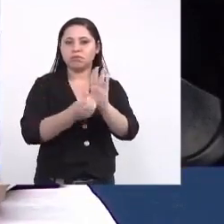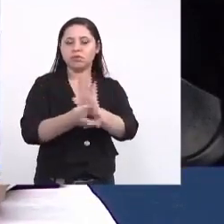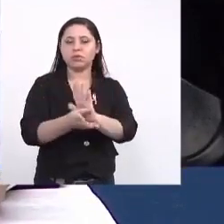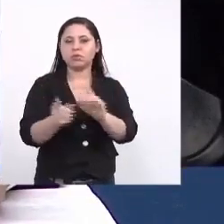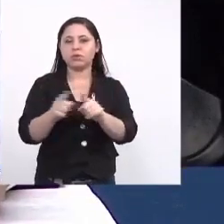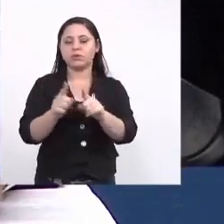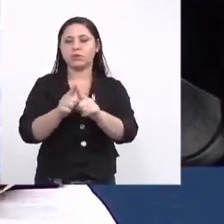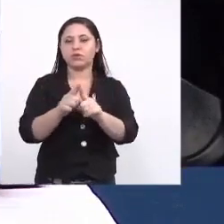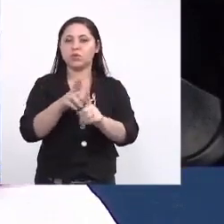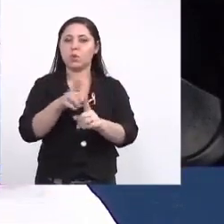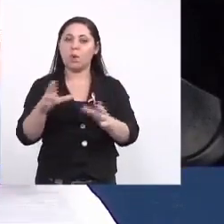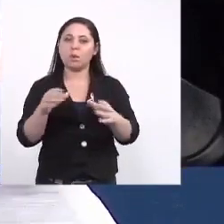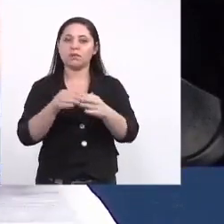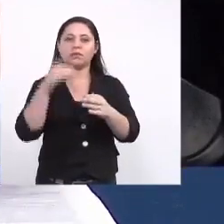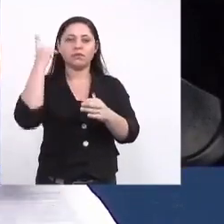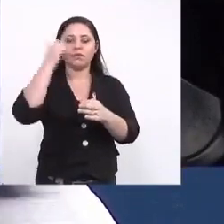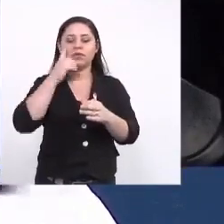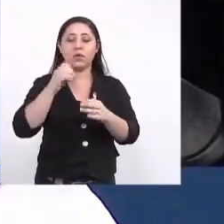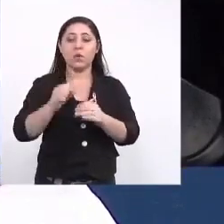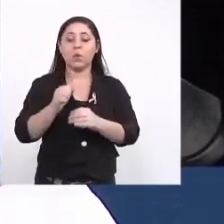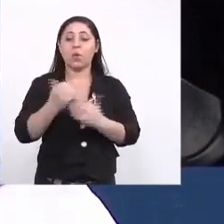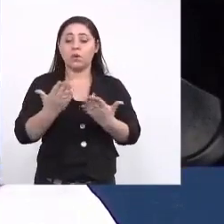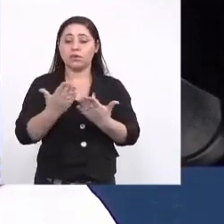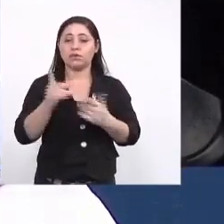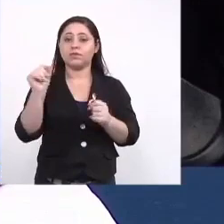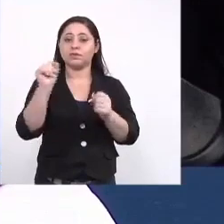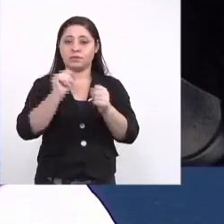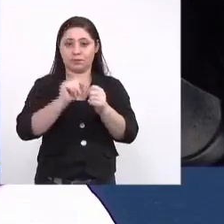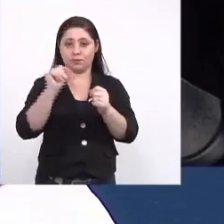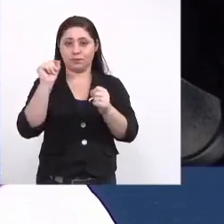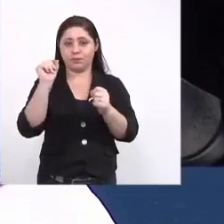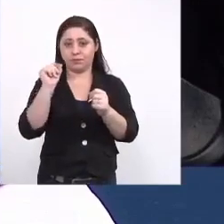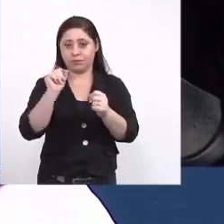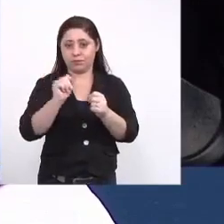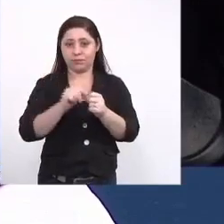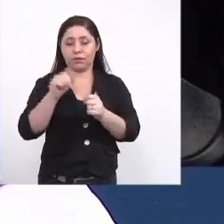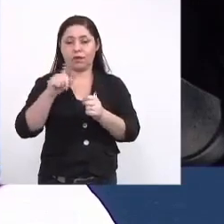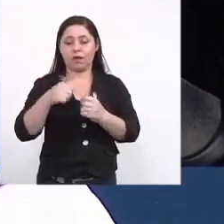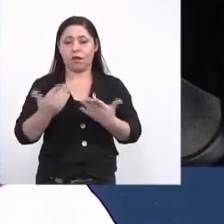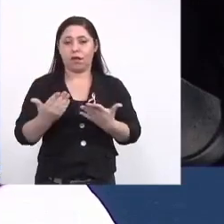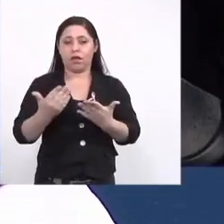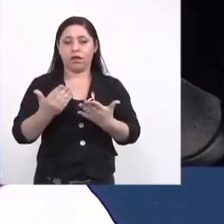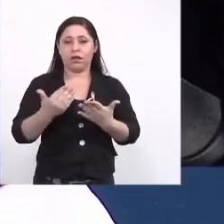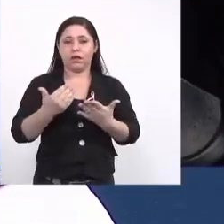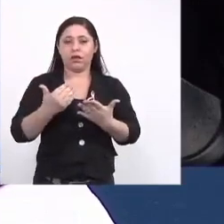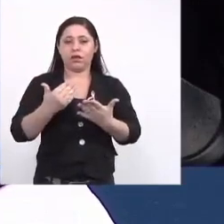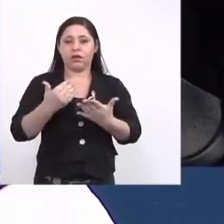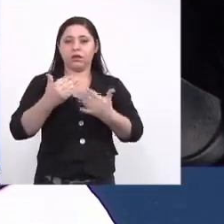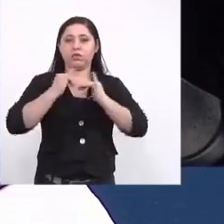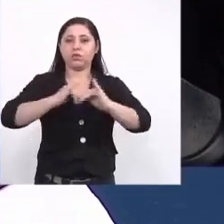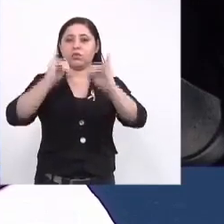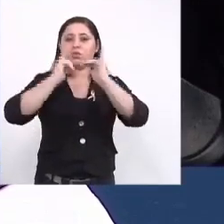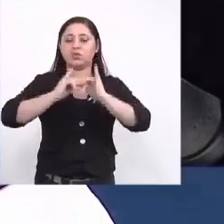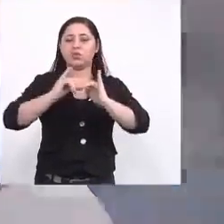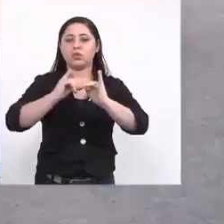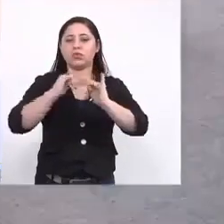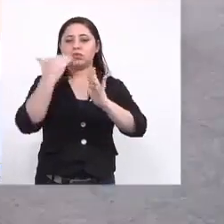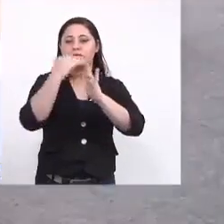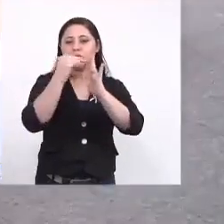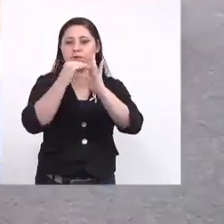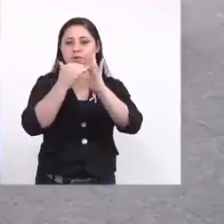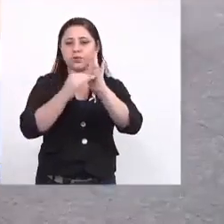Parlamentar. E, quando fazemos os encaminhamentos da Frente